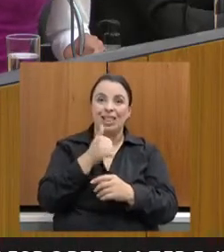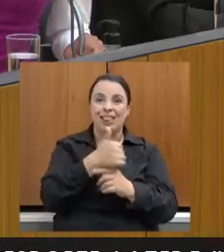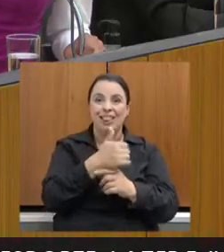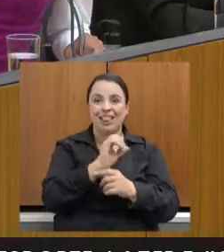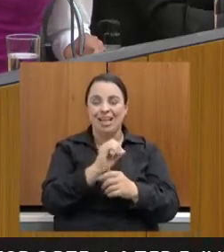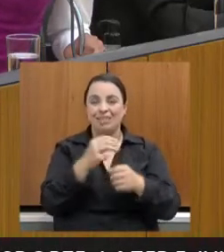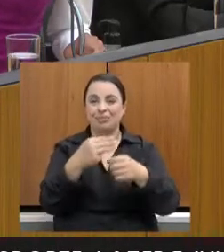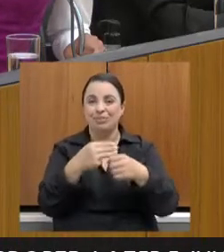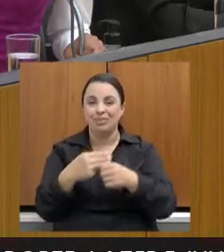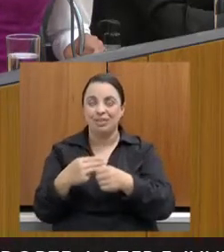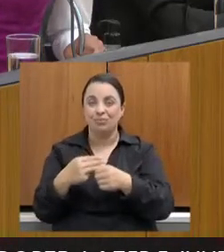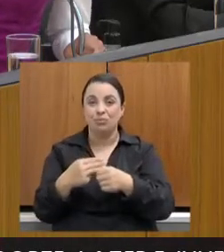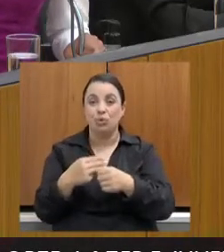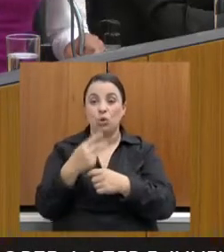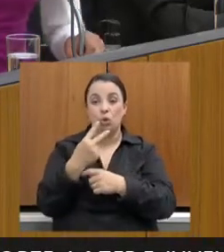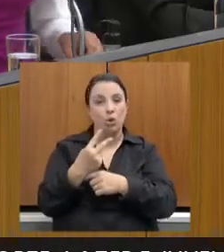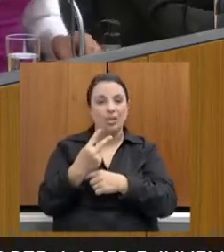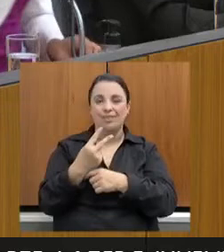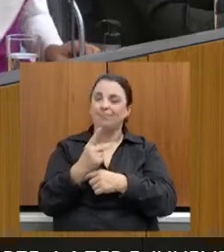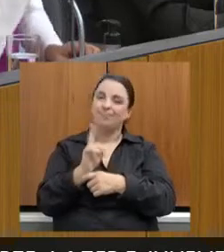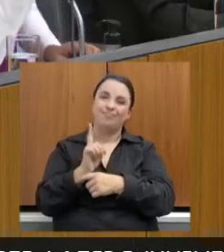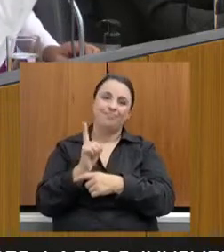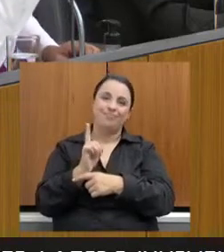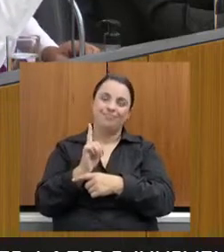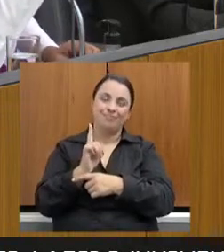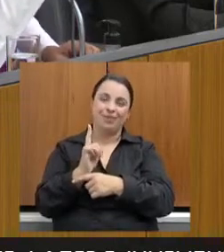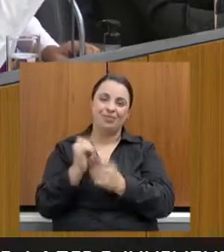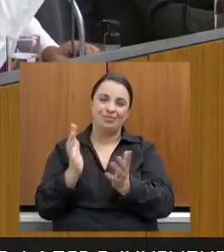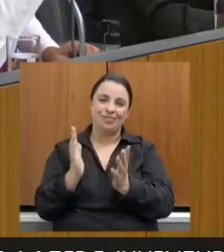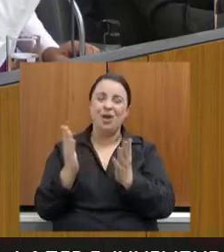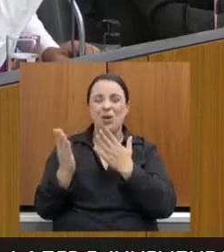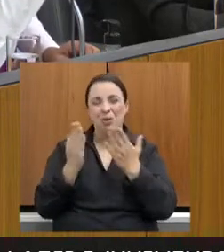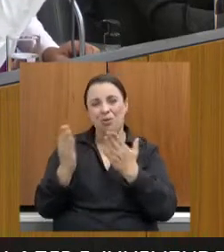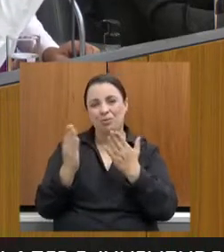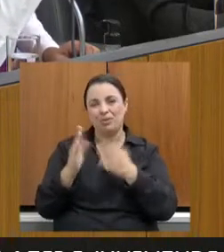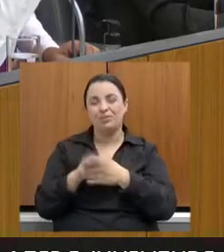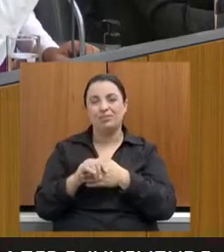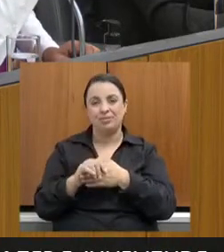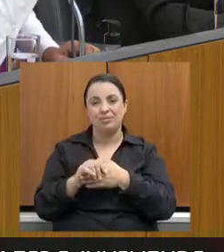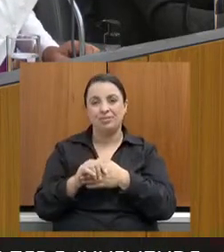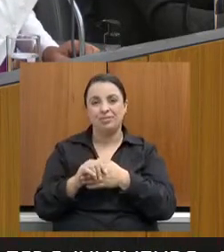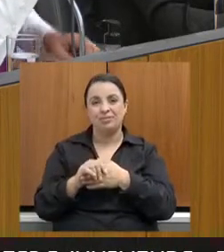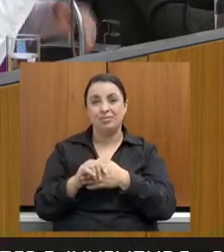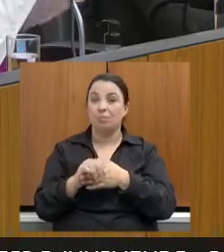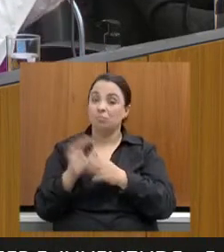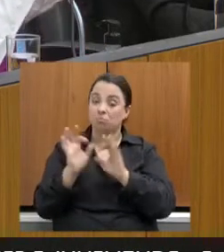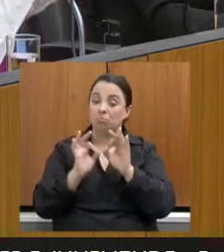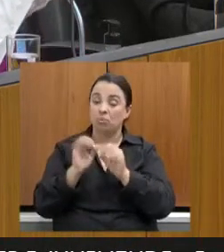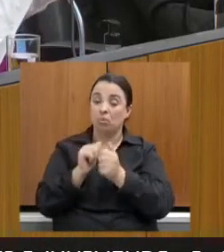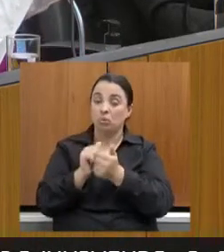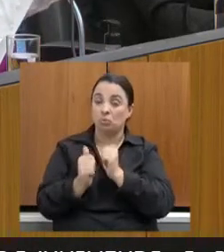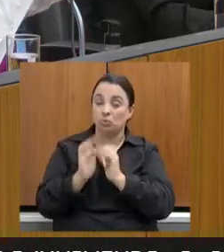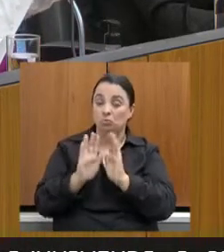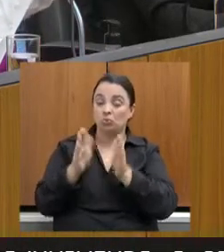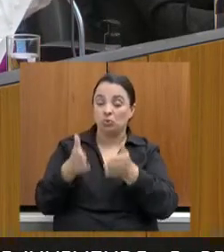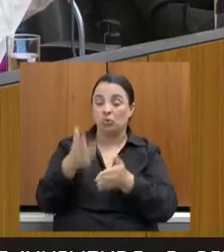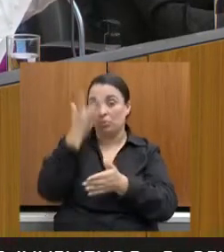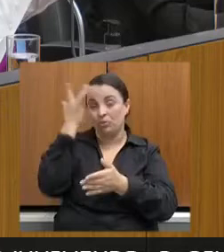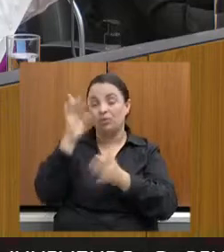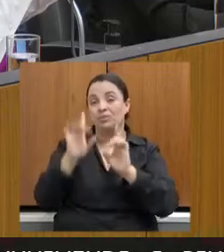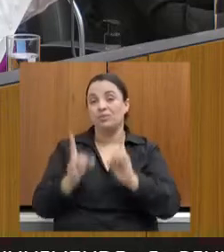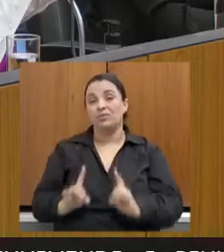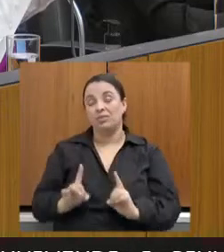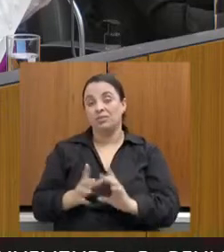de dois investiram em programas para público com deficiência. E, em